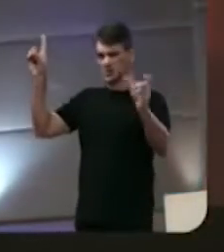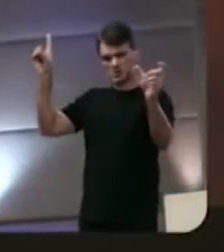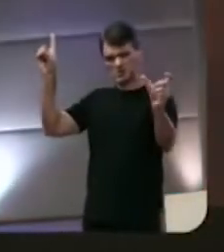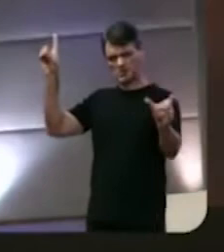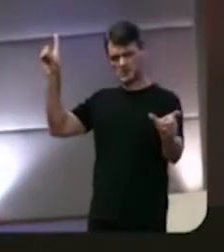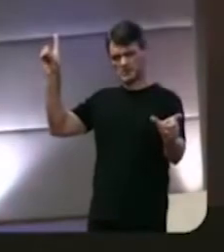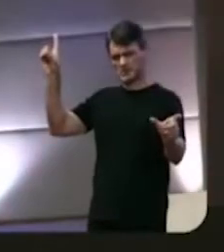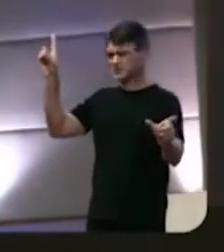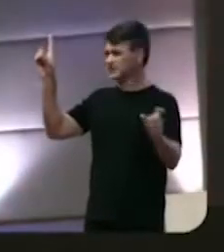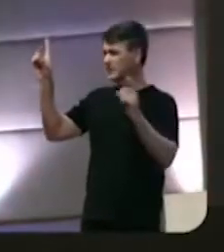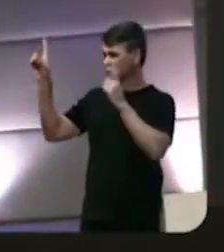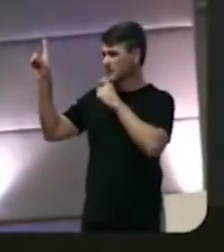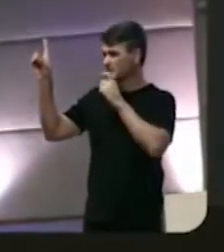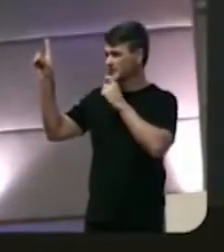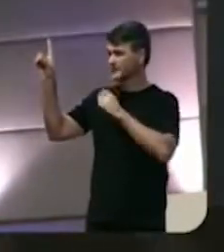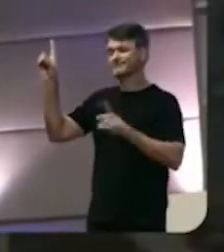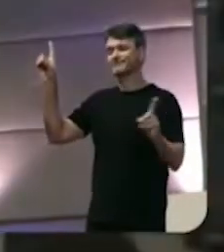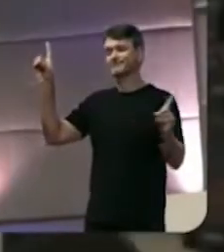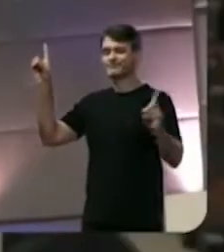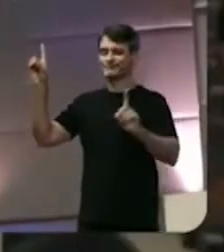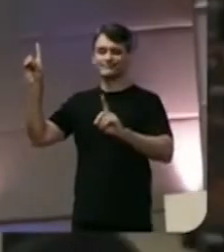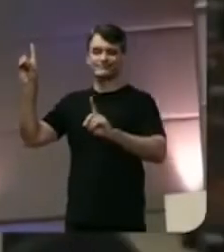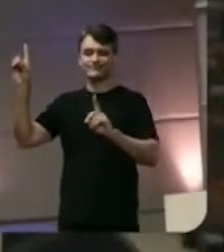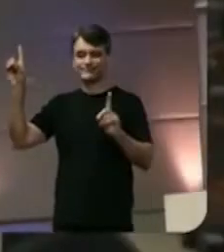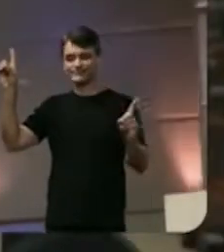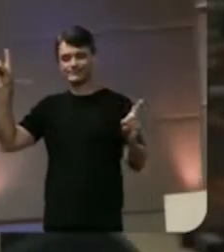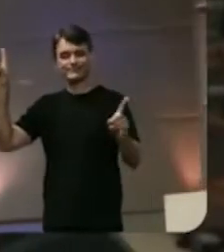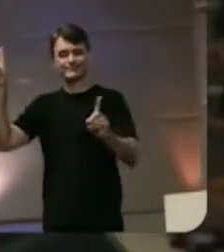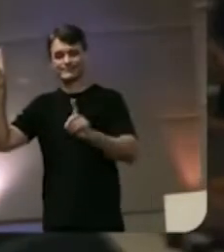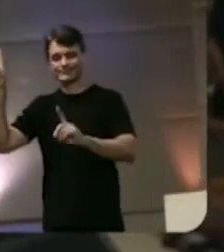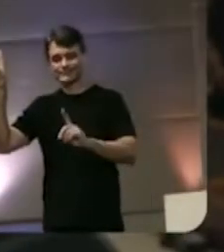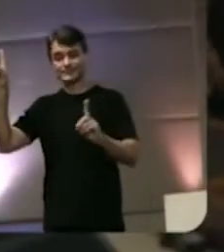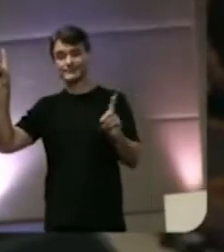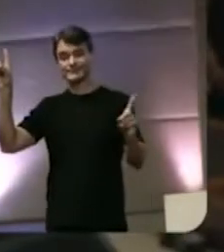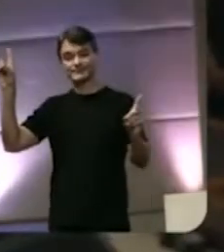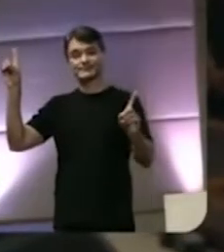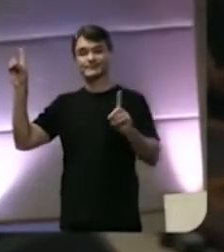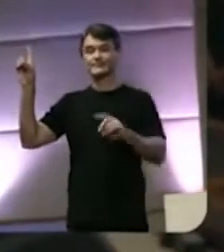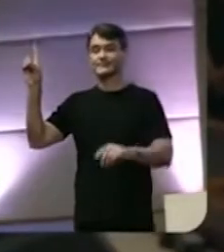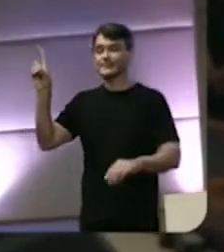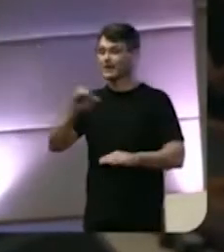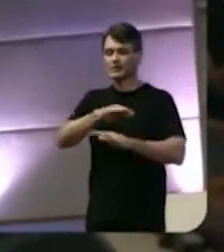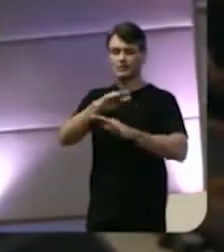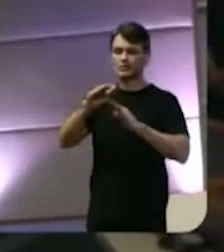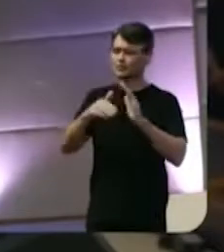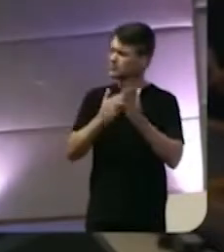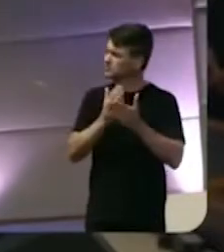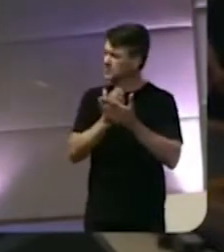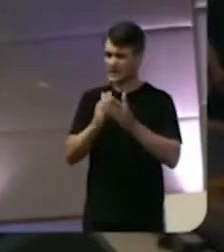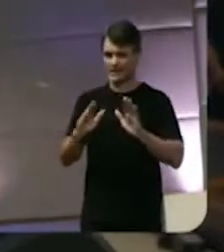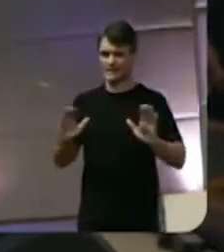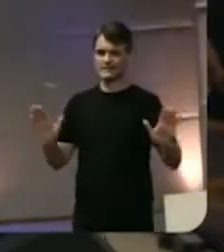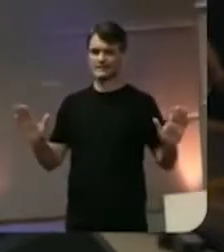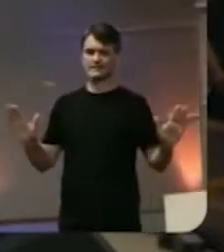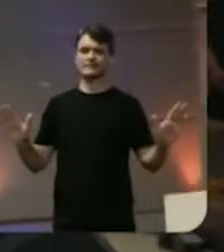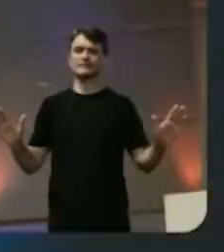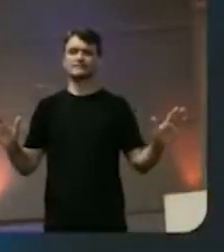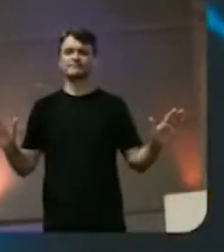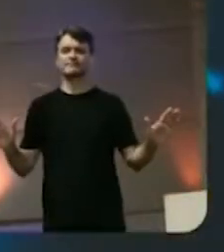não é homem pra mentir Tudo pode